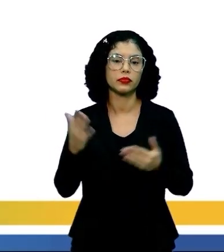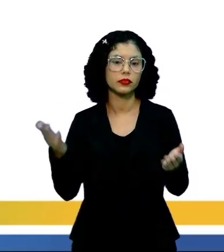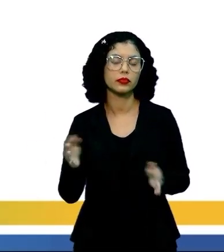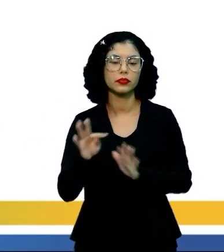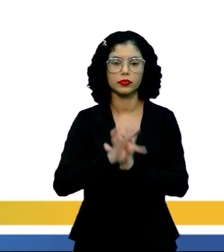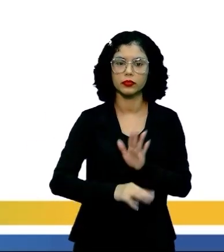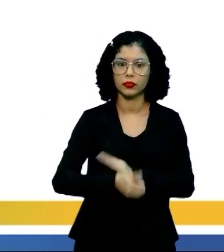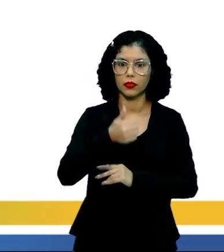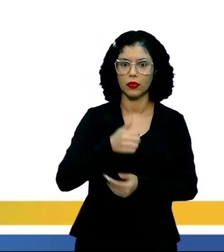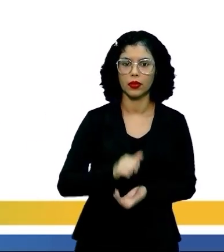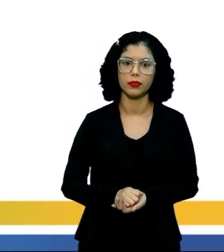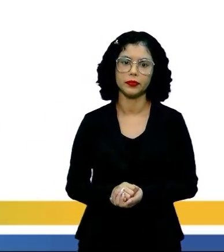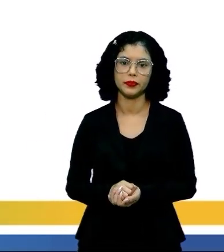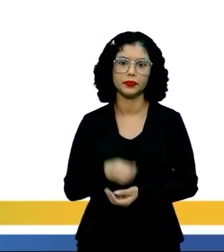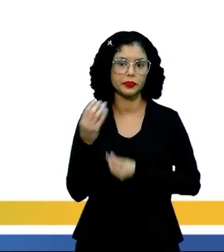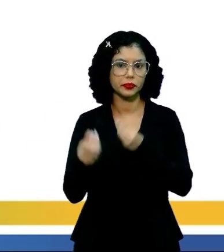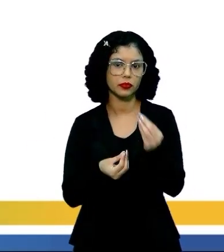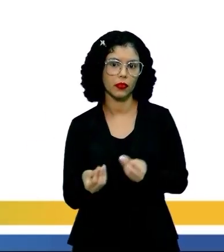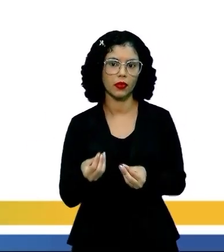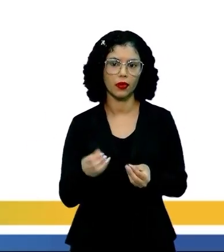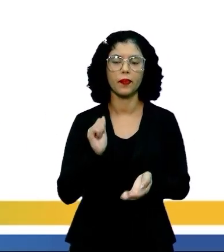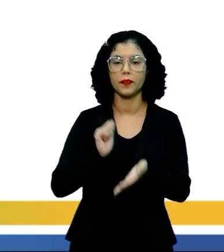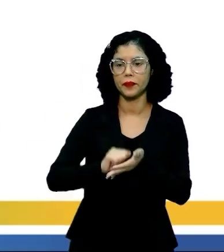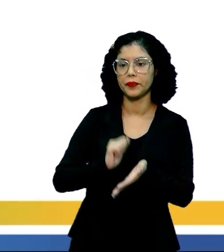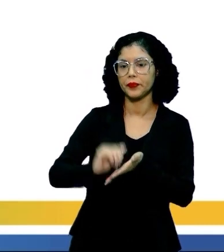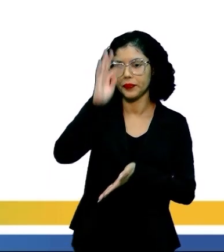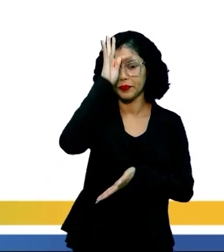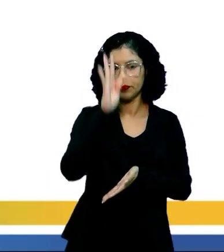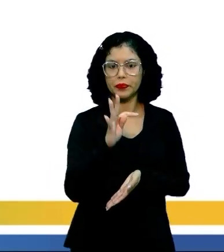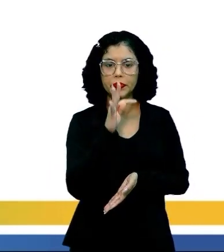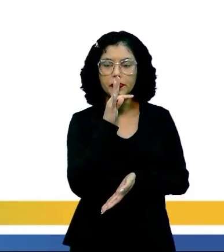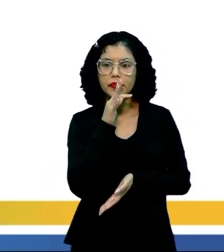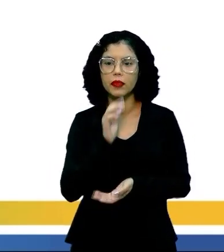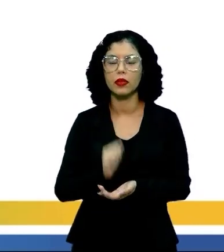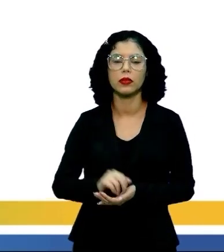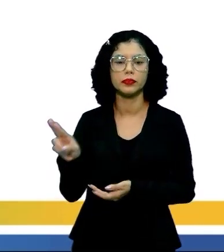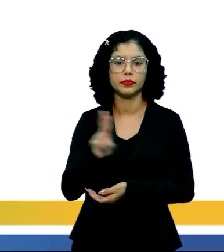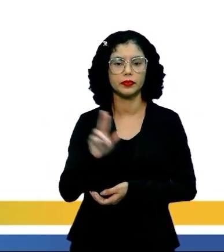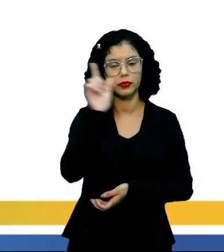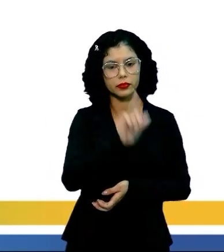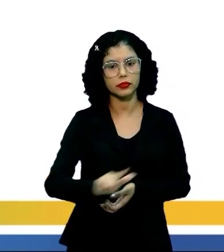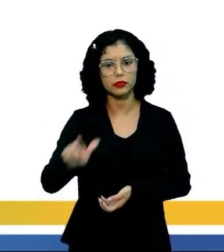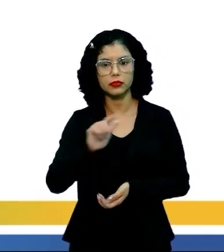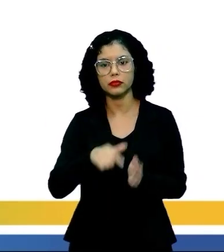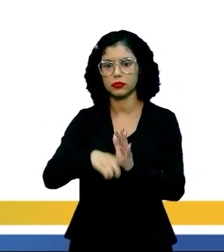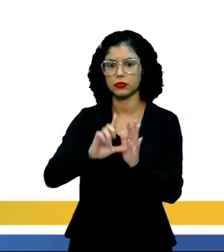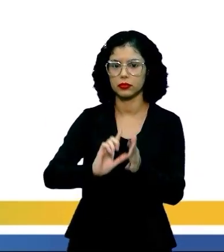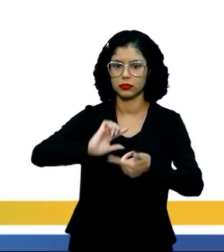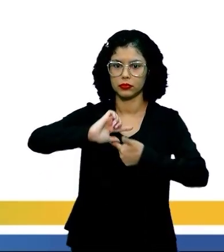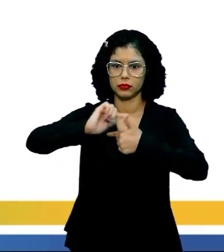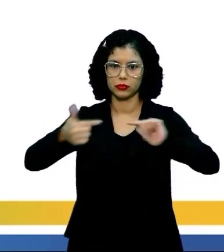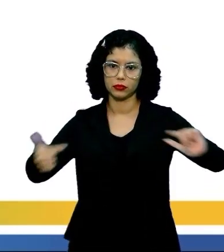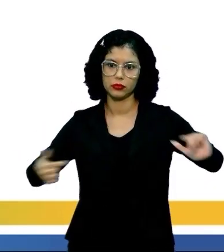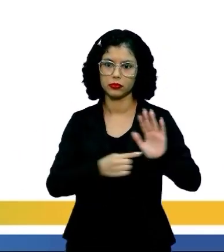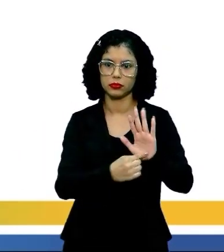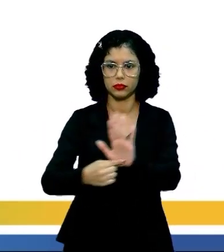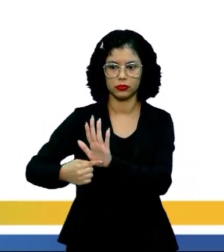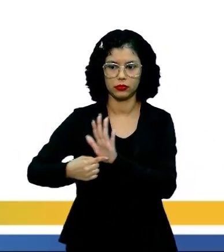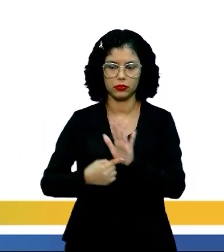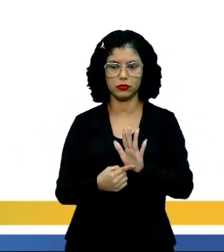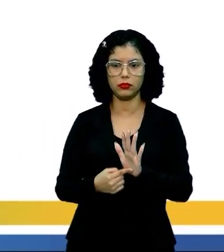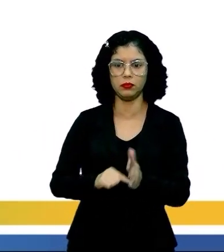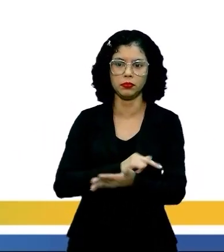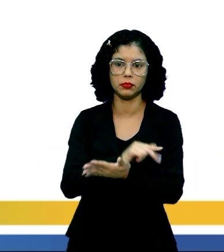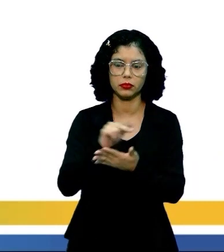acompanhem. Conforme a historiografia tradicional, a chamada literatura pré-modernista